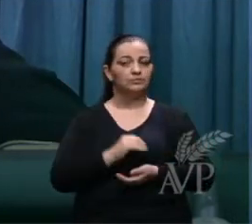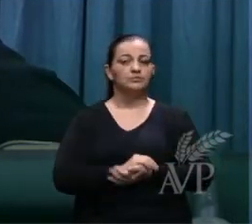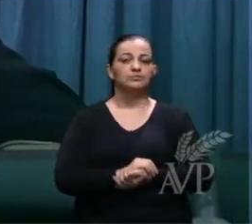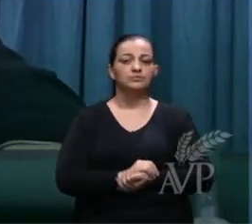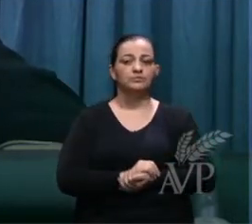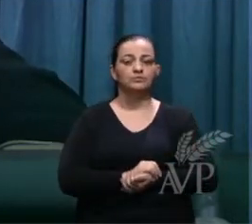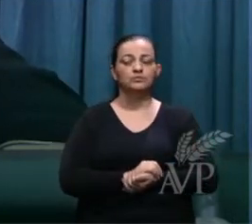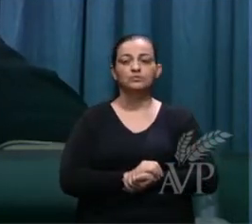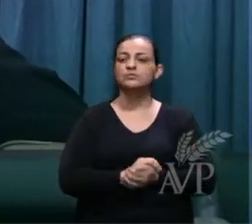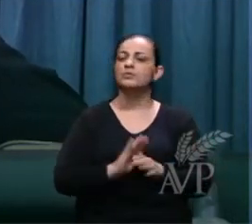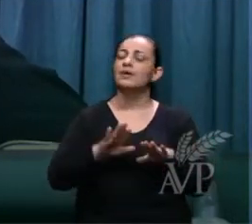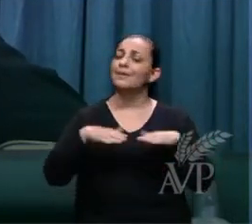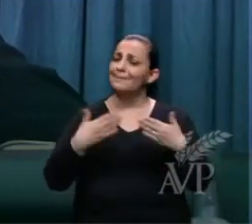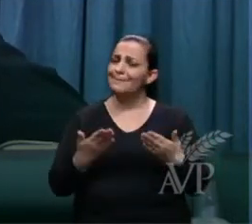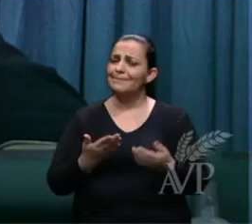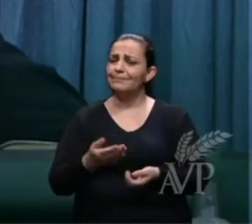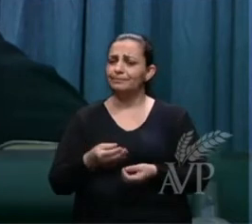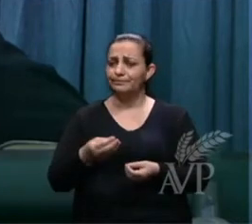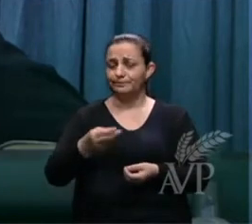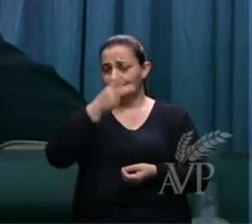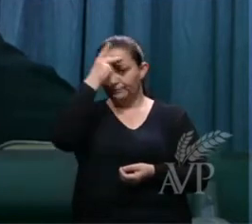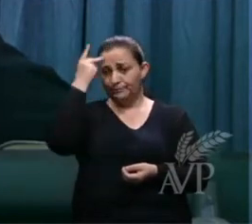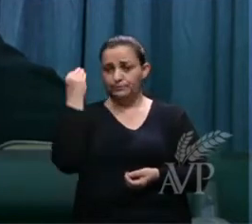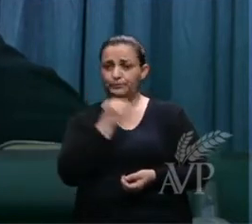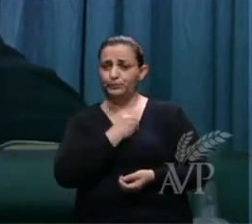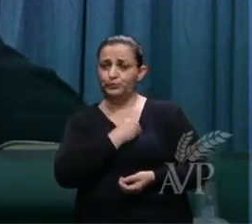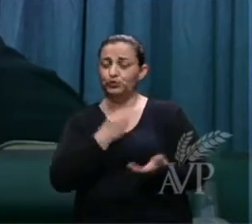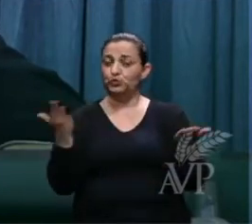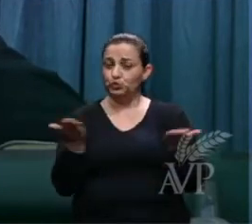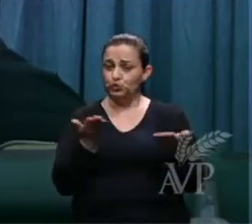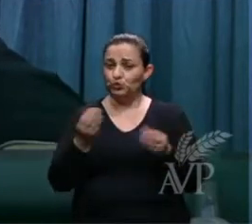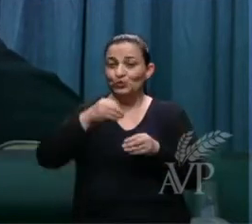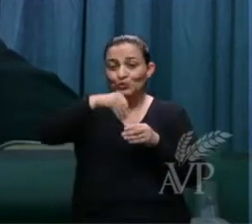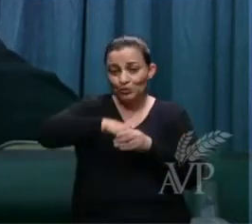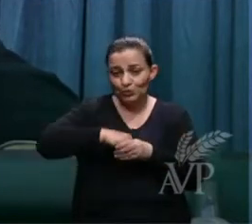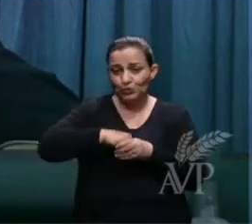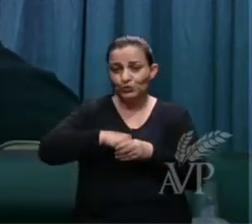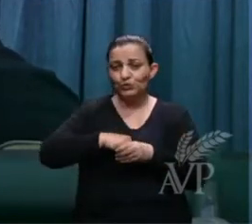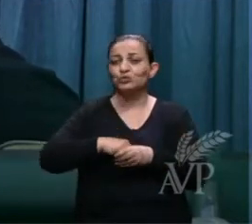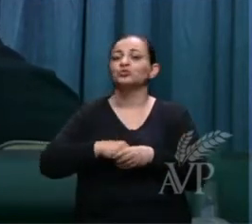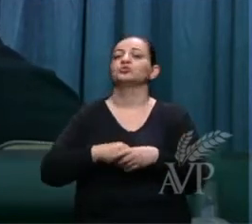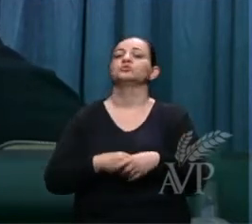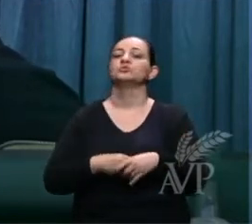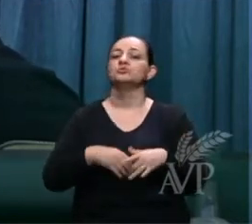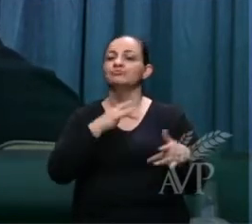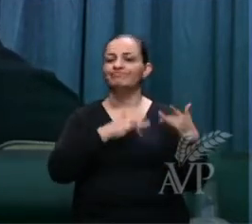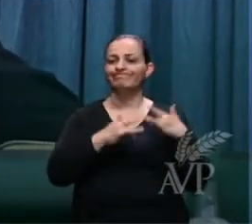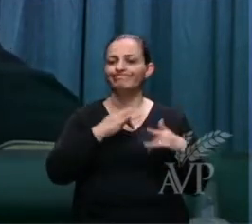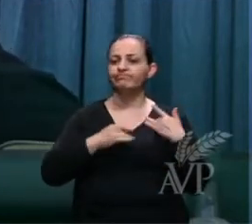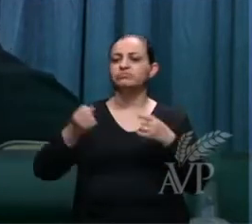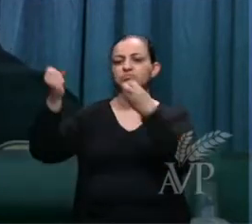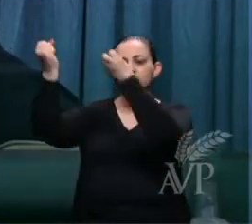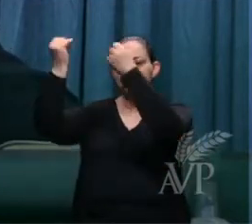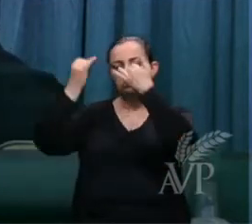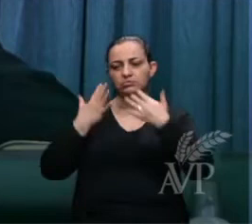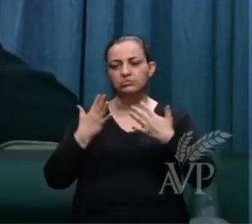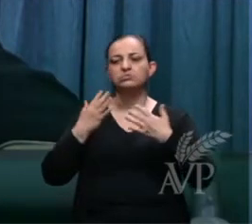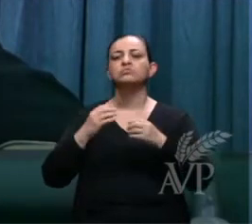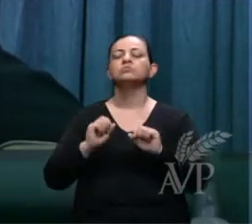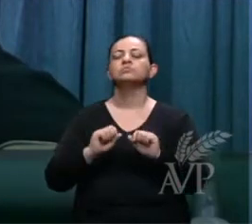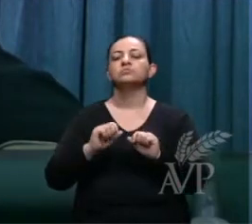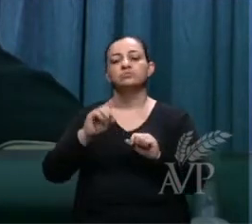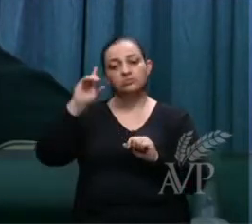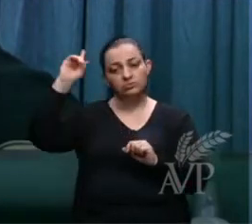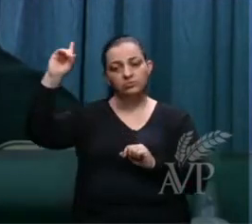os que pecaram, vamos dizer hoje, dentro da graça, será julgado pelo